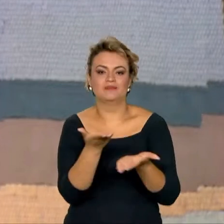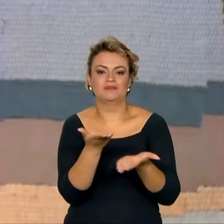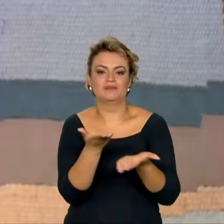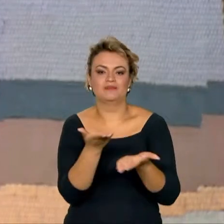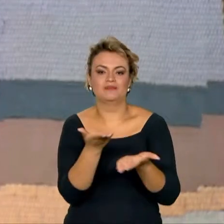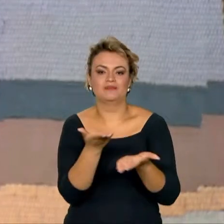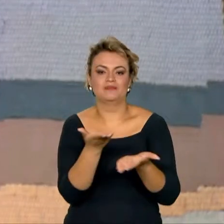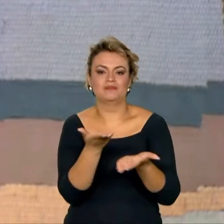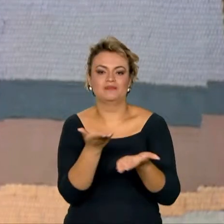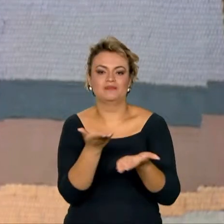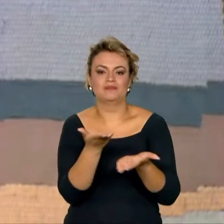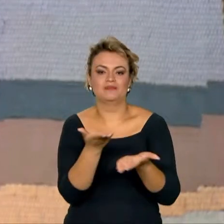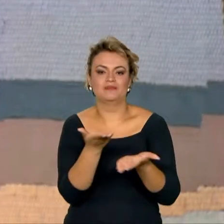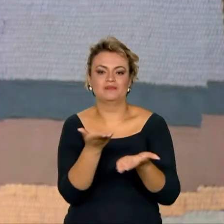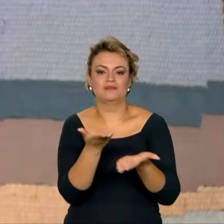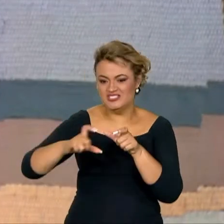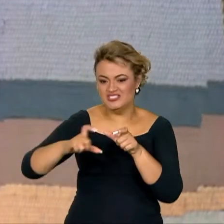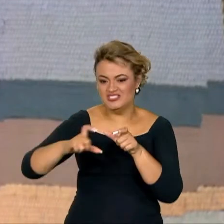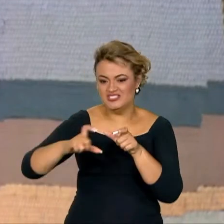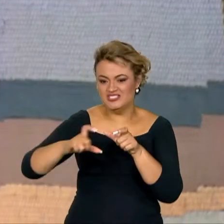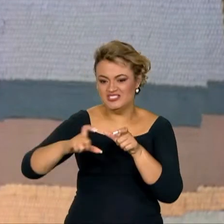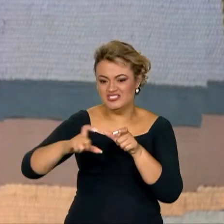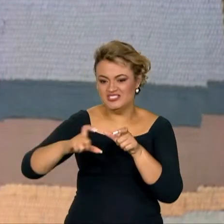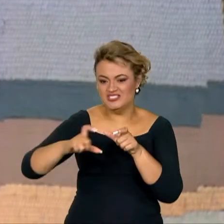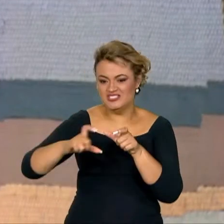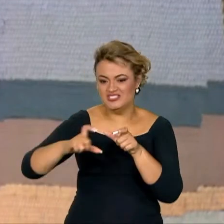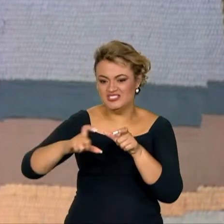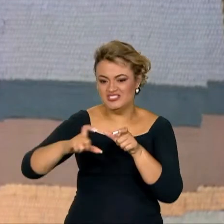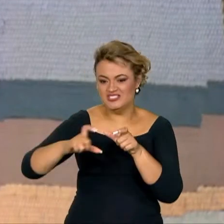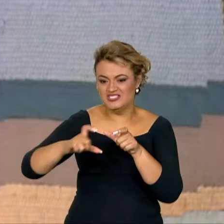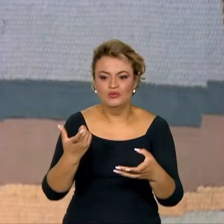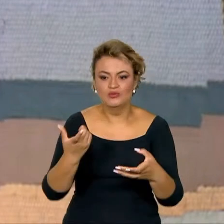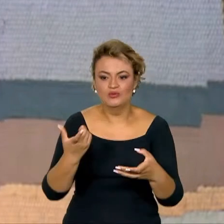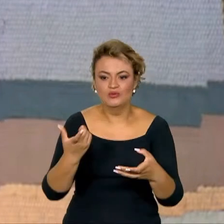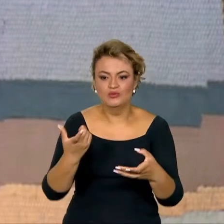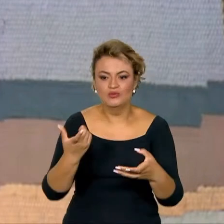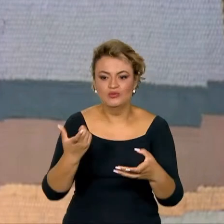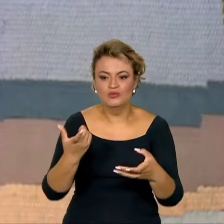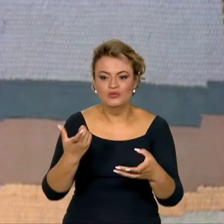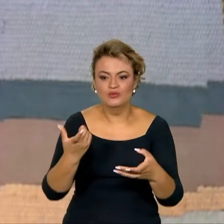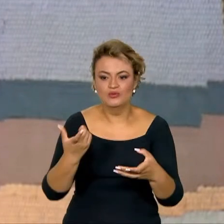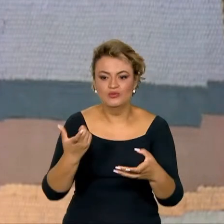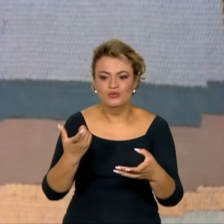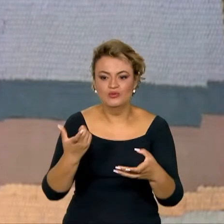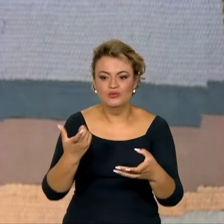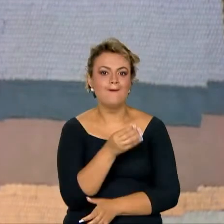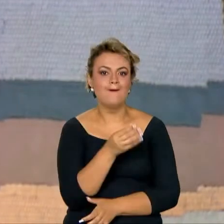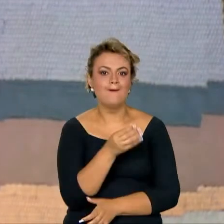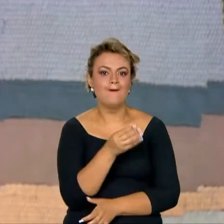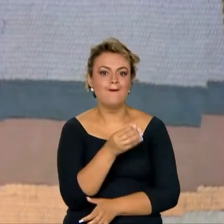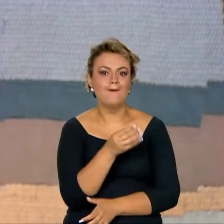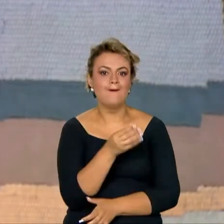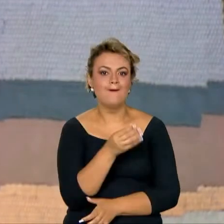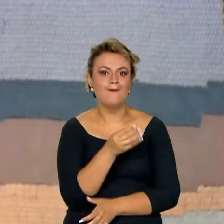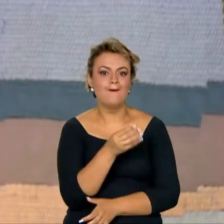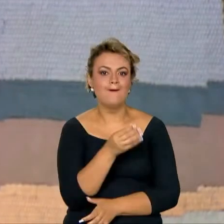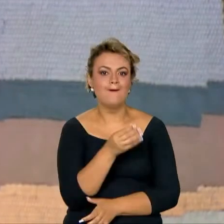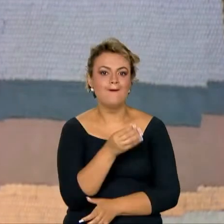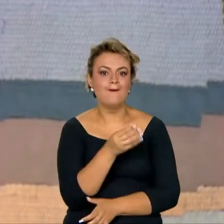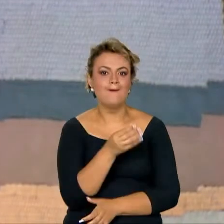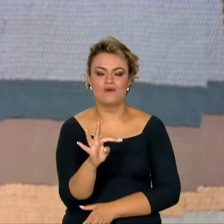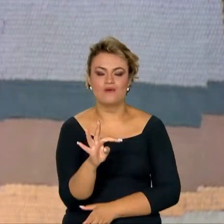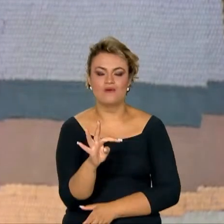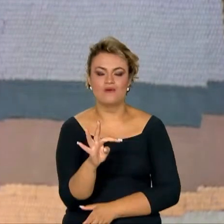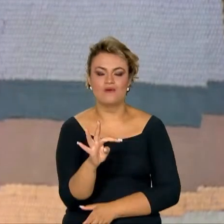esgotamento sanitário e resíduos sólidos. No caso da água, o